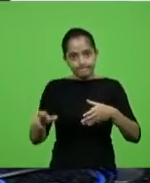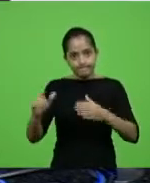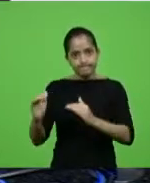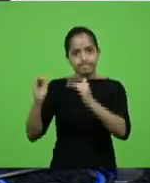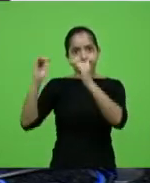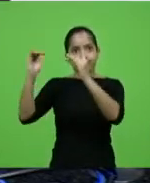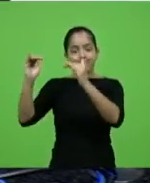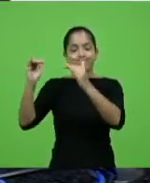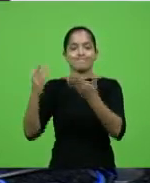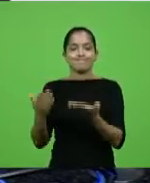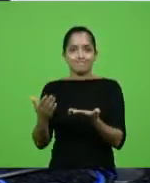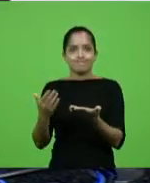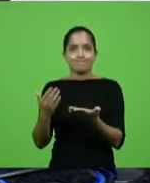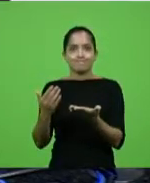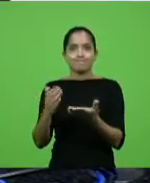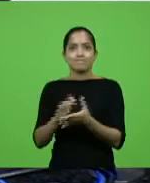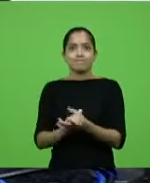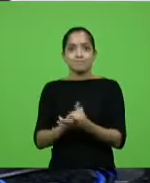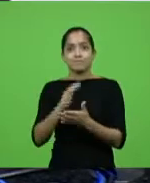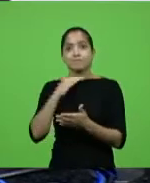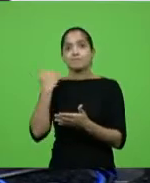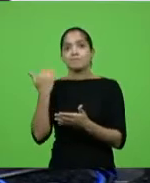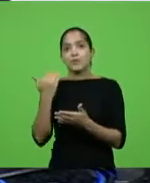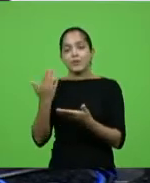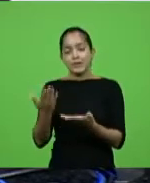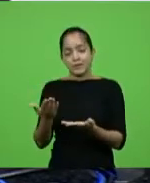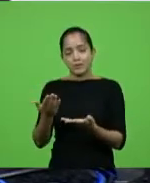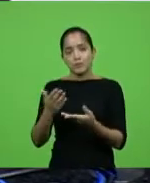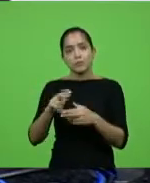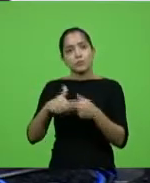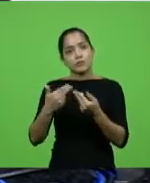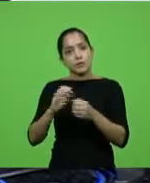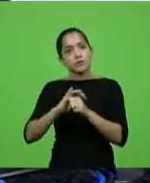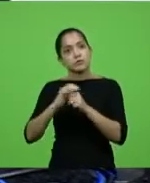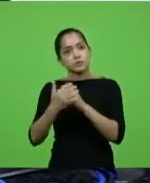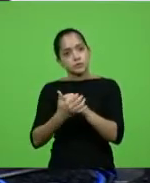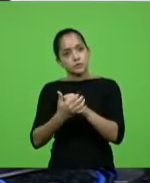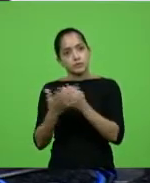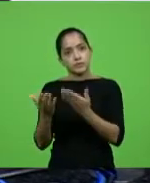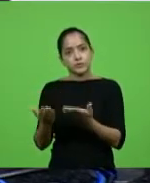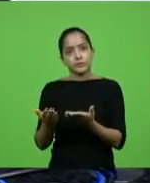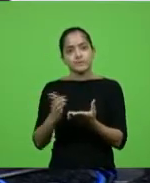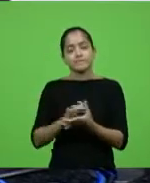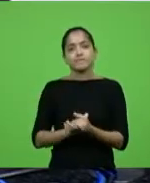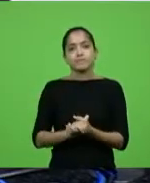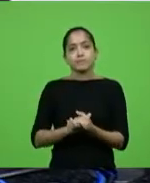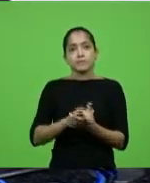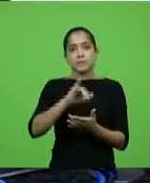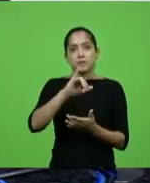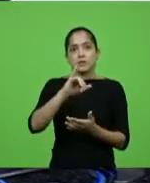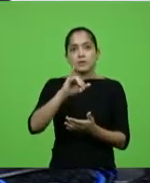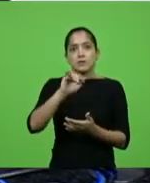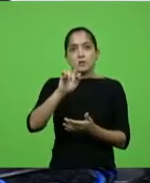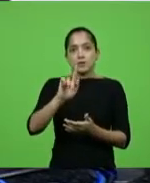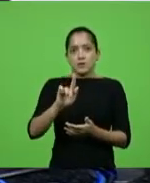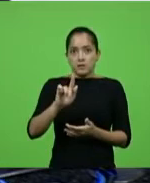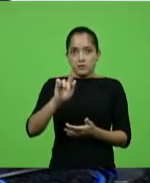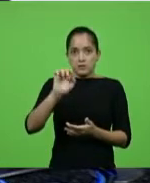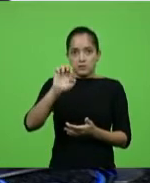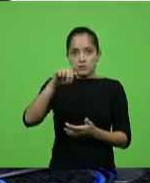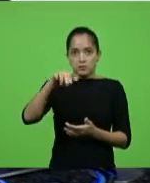perdemos por essa doença, deputado Maurício, o Covid, Genésio Ayres Marquete.